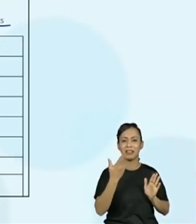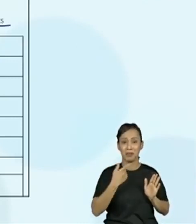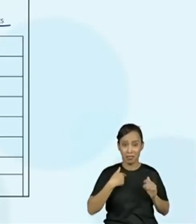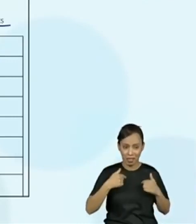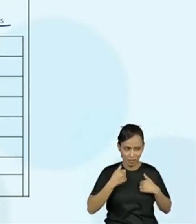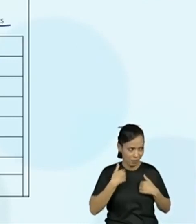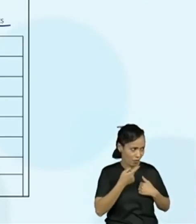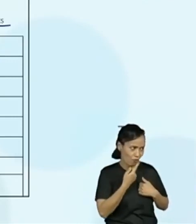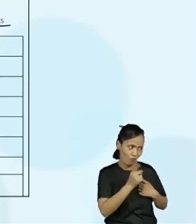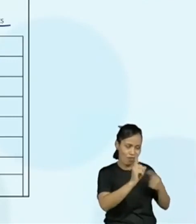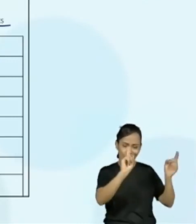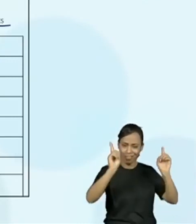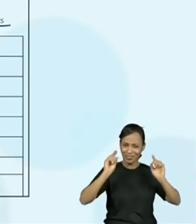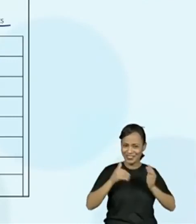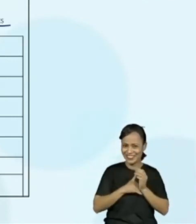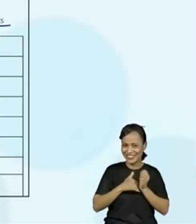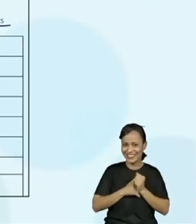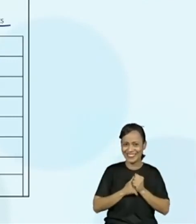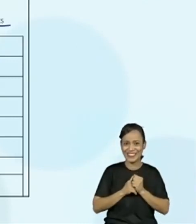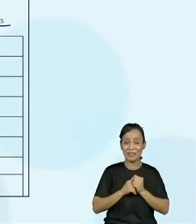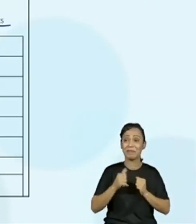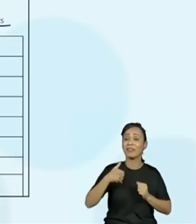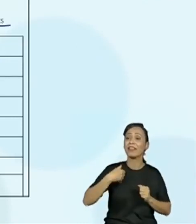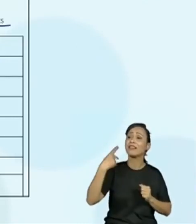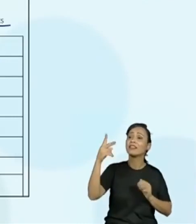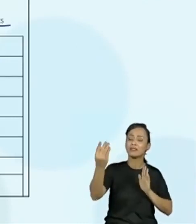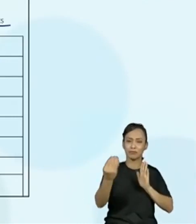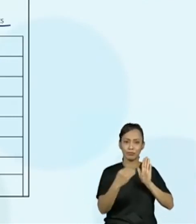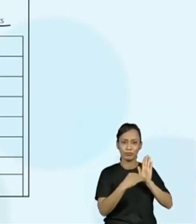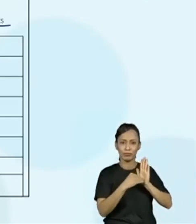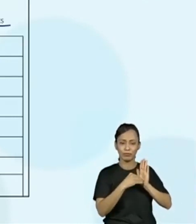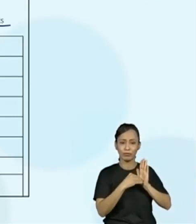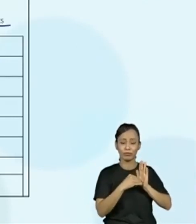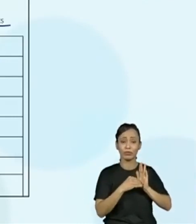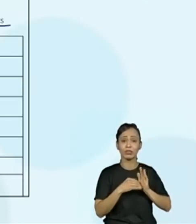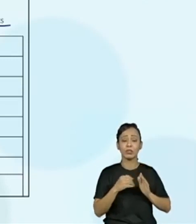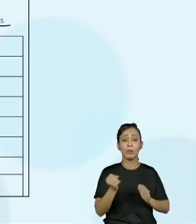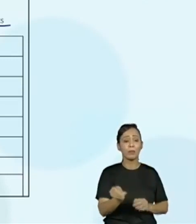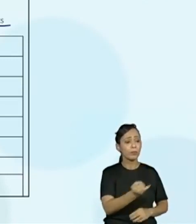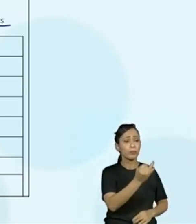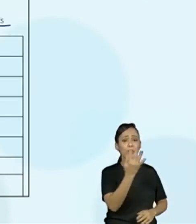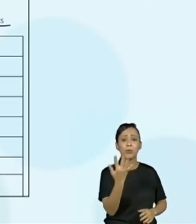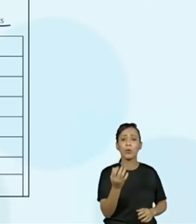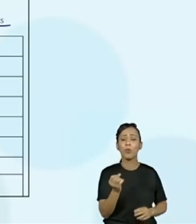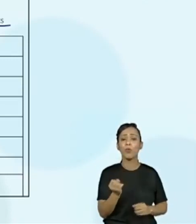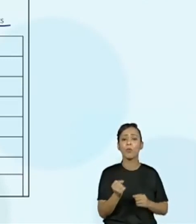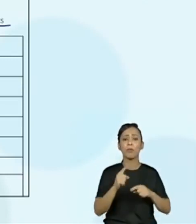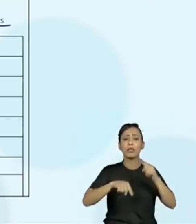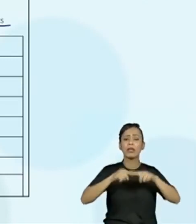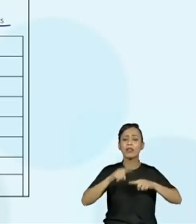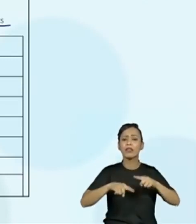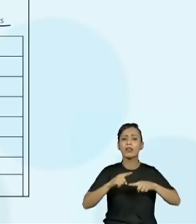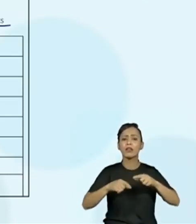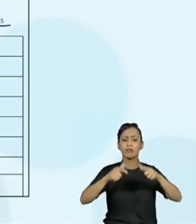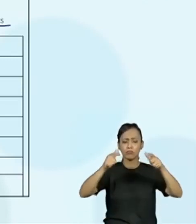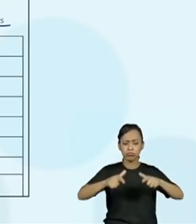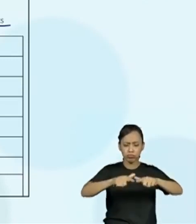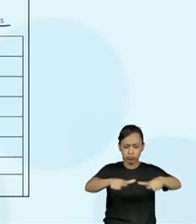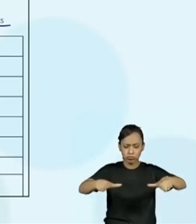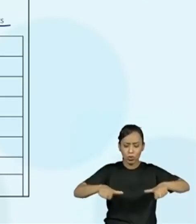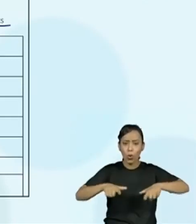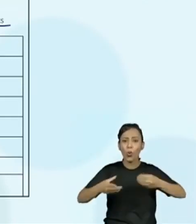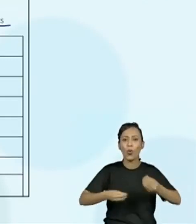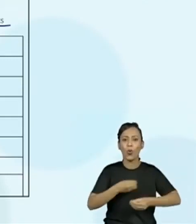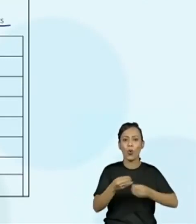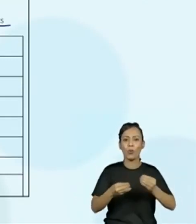agora, não. A brincadeira. Ah, tá. Números de participantes. Material necessário, local e como se